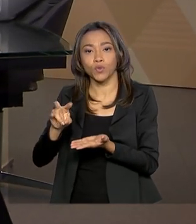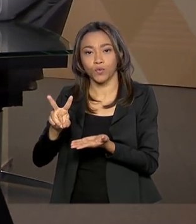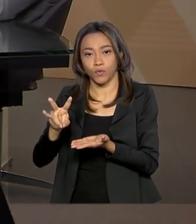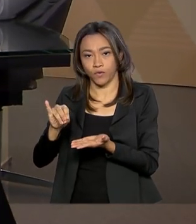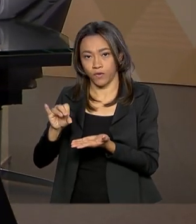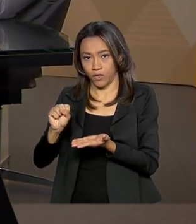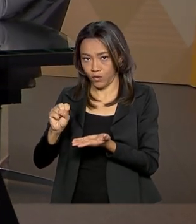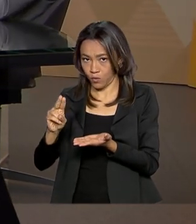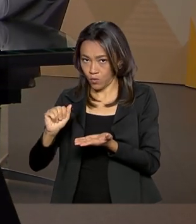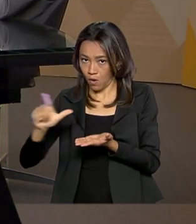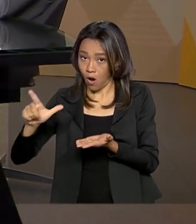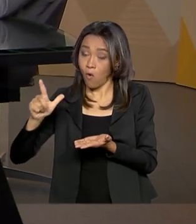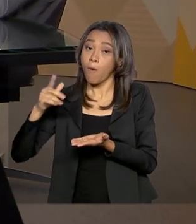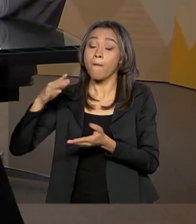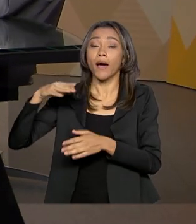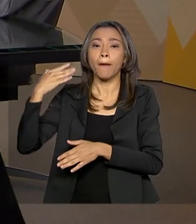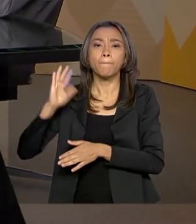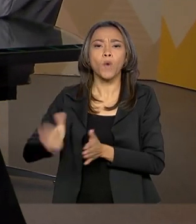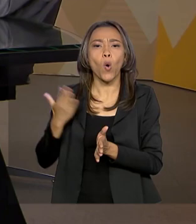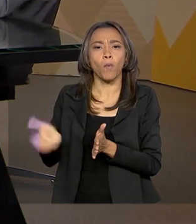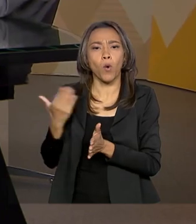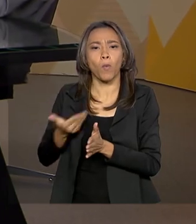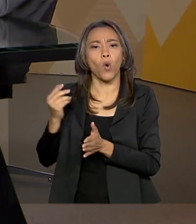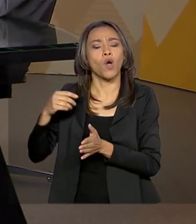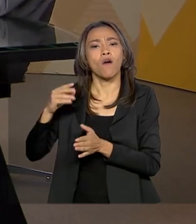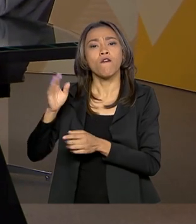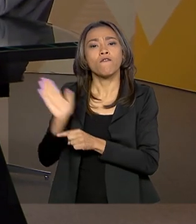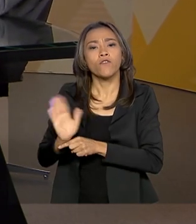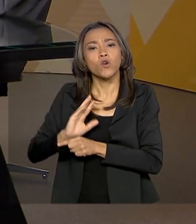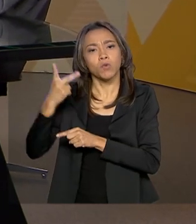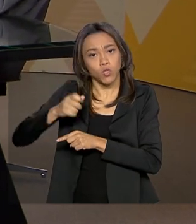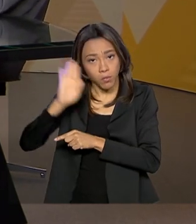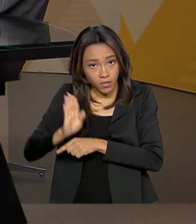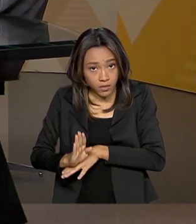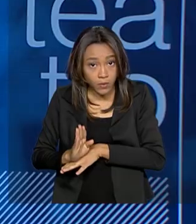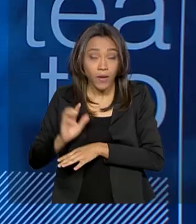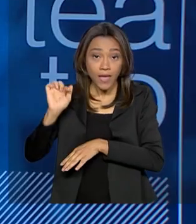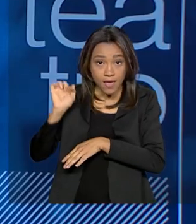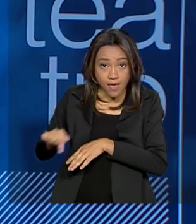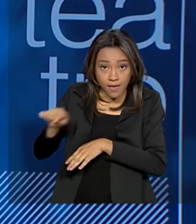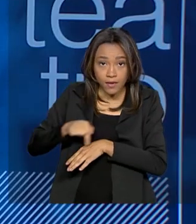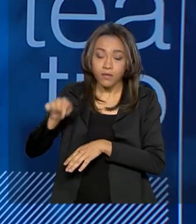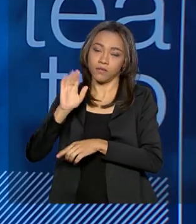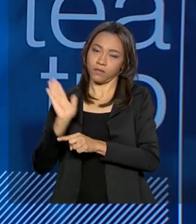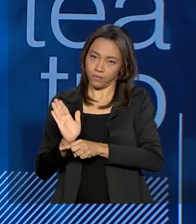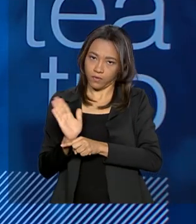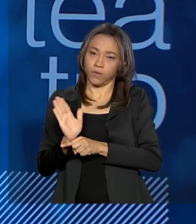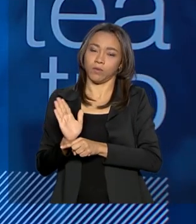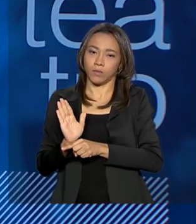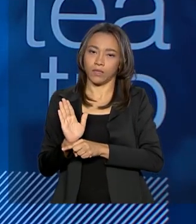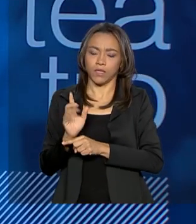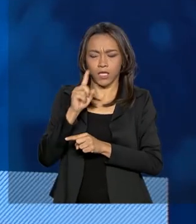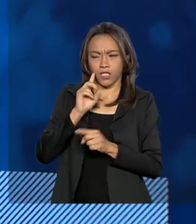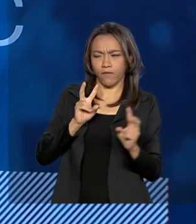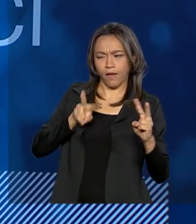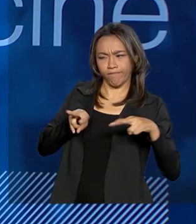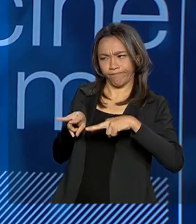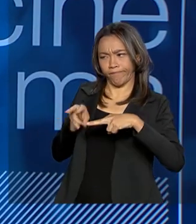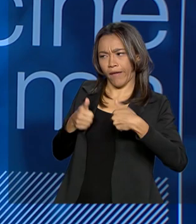brasileiros. É importante que esses filmes brasileiros, que vão ser pautados agora pela qualidade